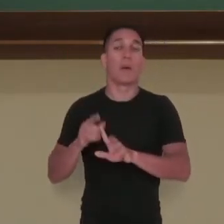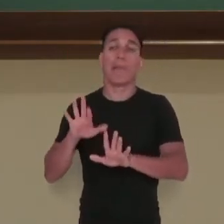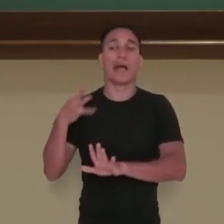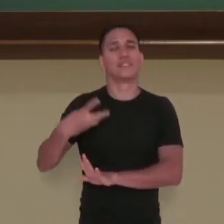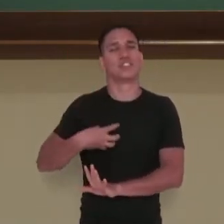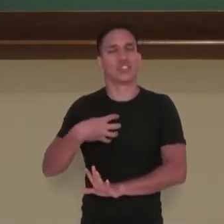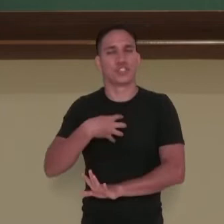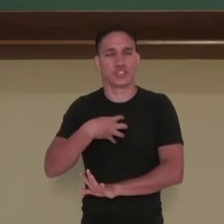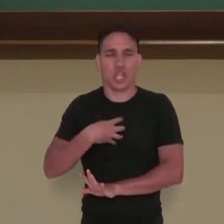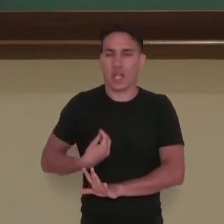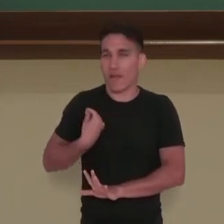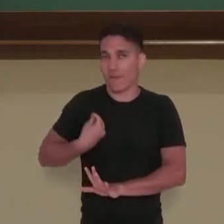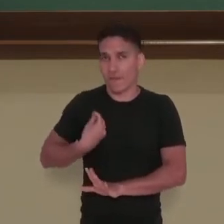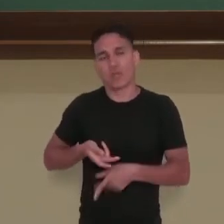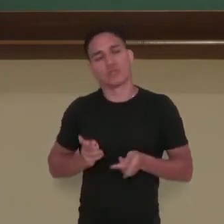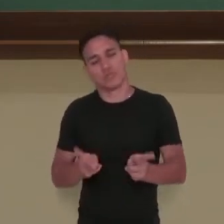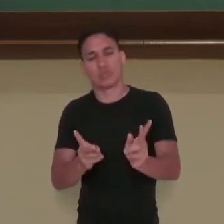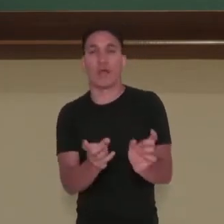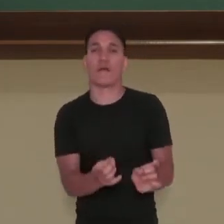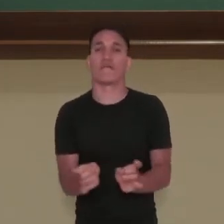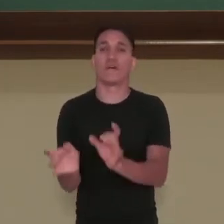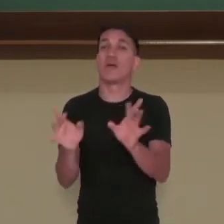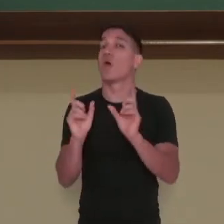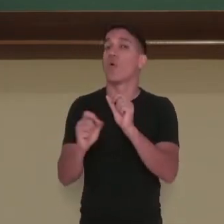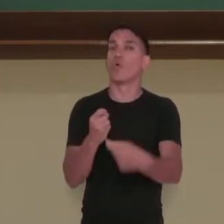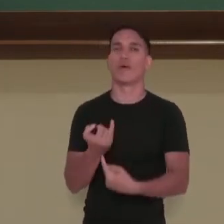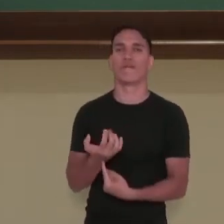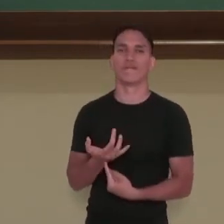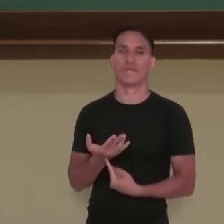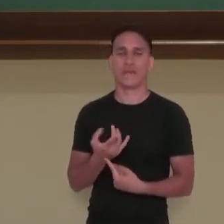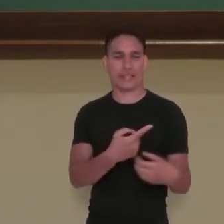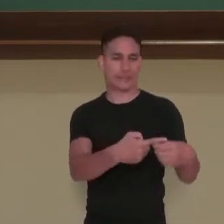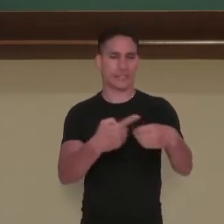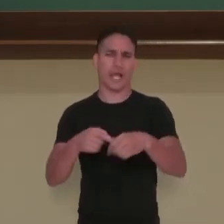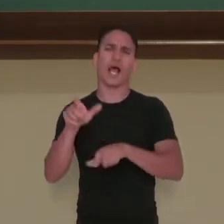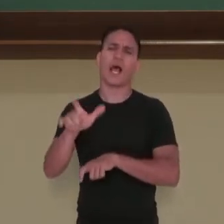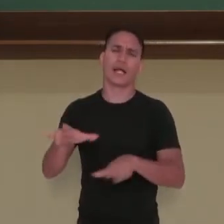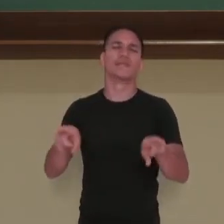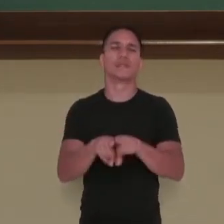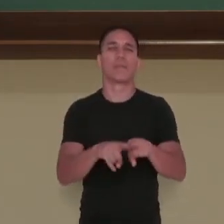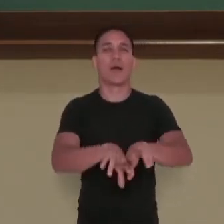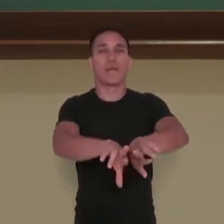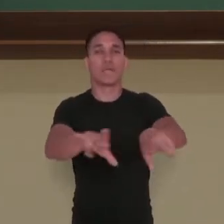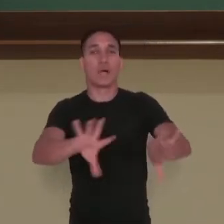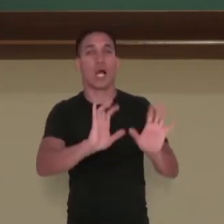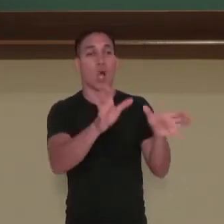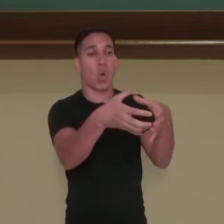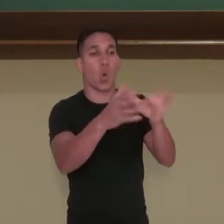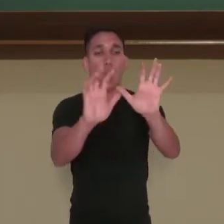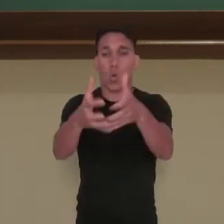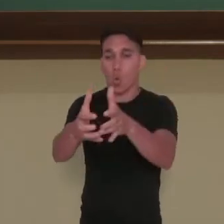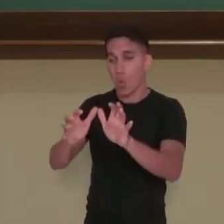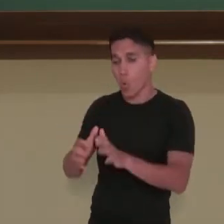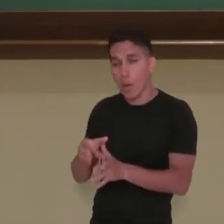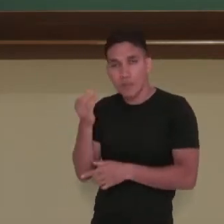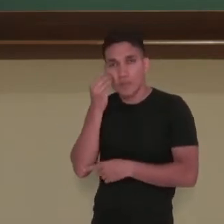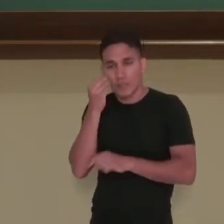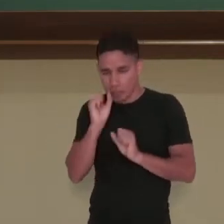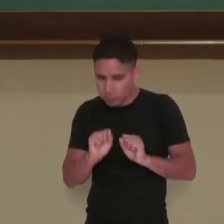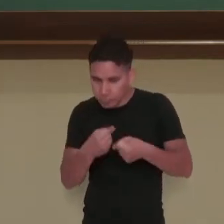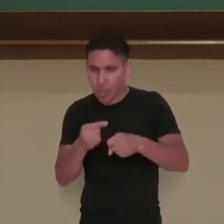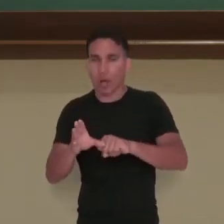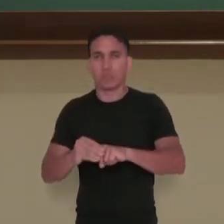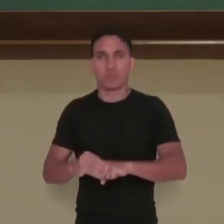velas e vendiam nas cidades. Eles, como muitos outros grupos que buscavam a